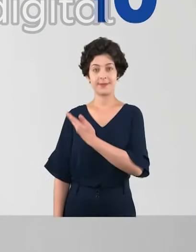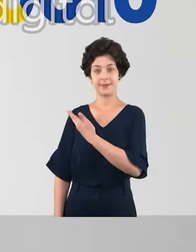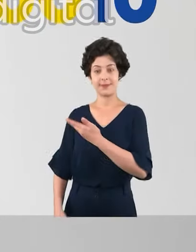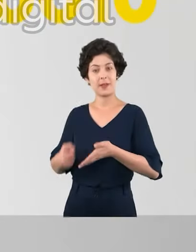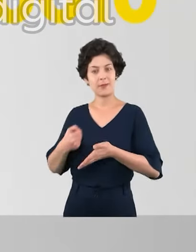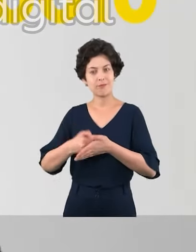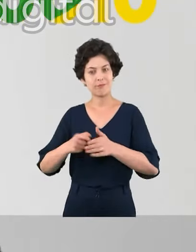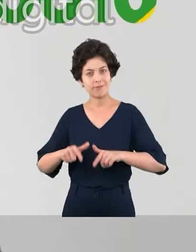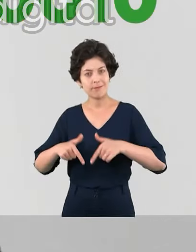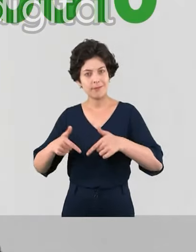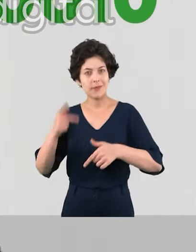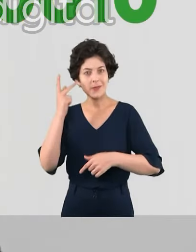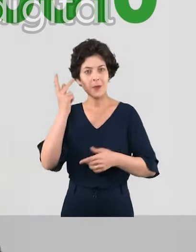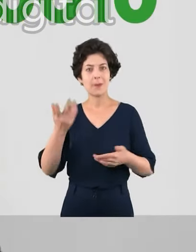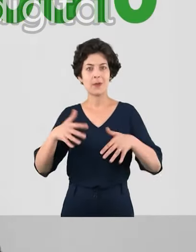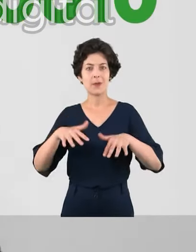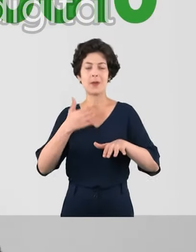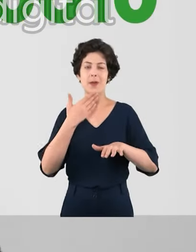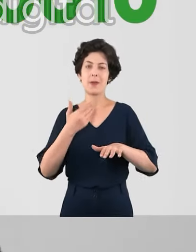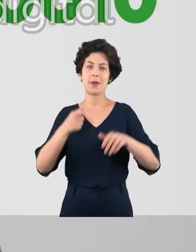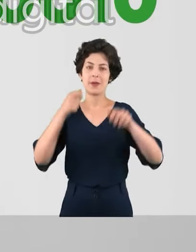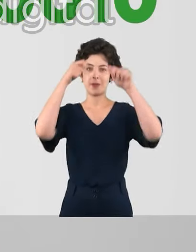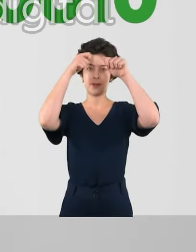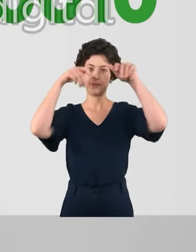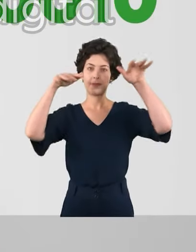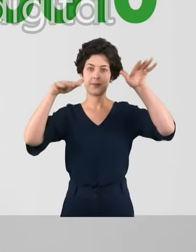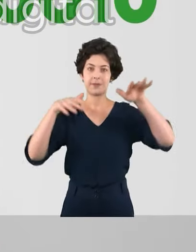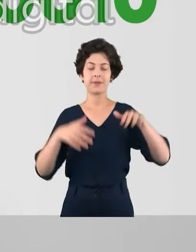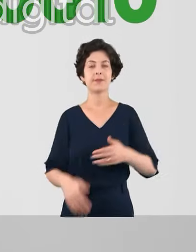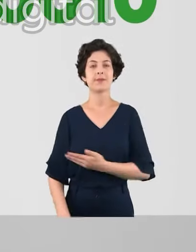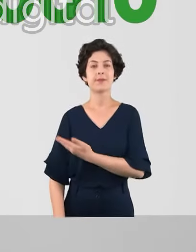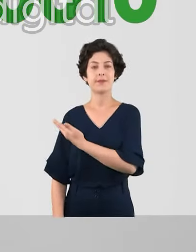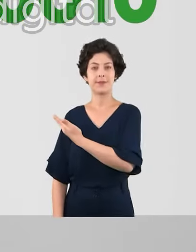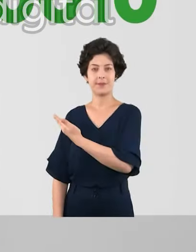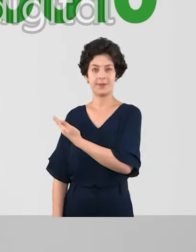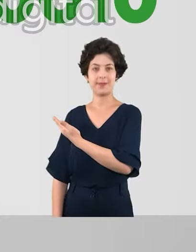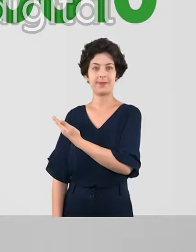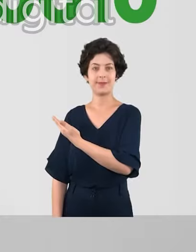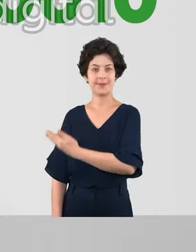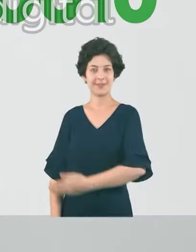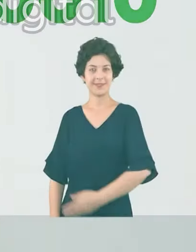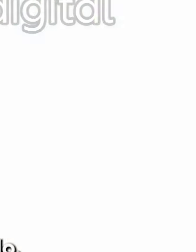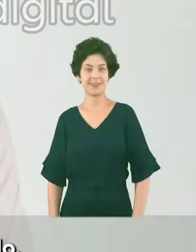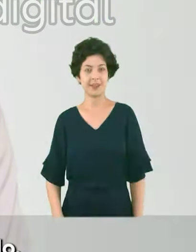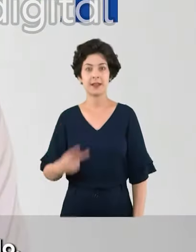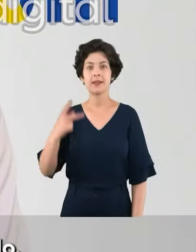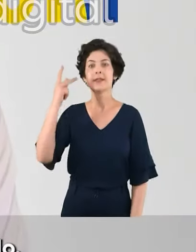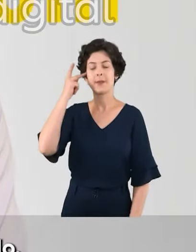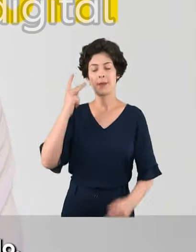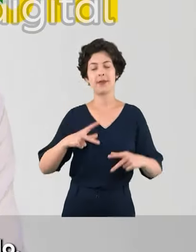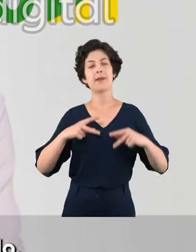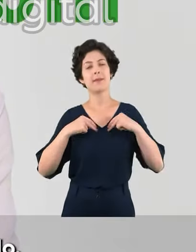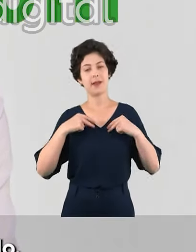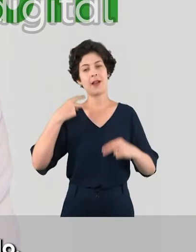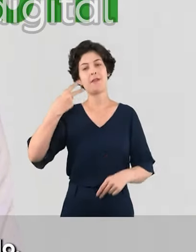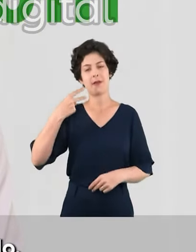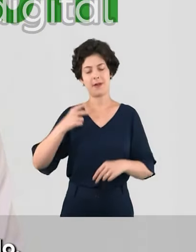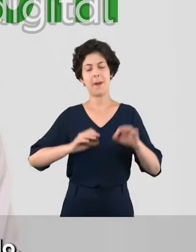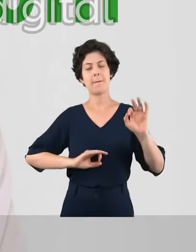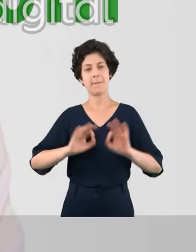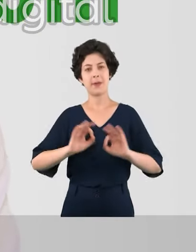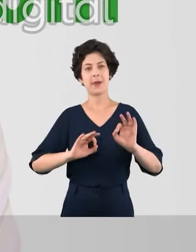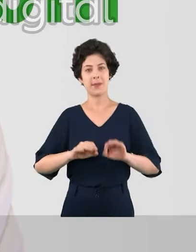Sou a Simone Ganem, luto por uma São Paulo mais inclusiva e melhor para os autistas. Meu nome é Simone Ganem, vinte e zero, dez. São Paulo merece um vereador